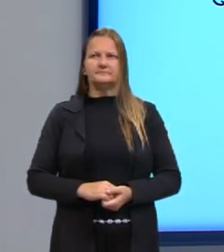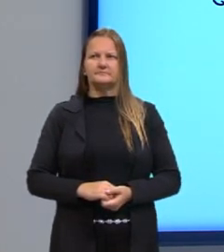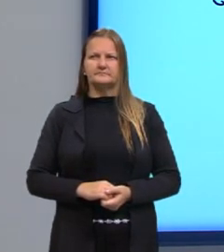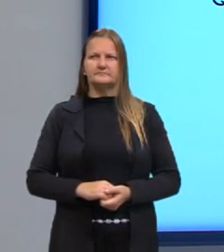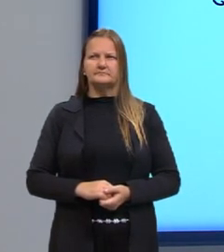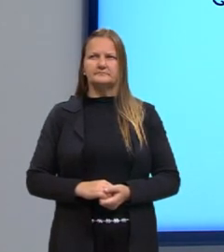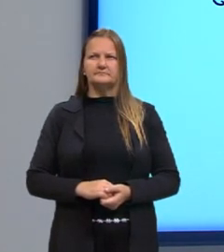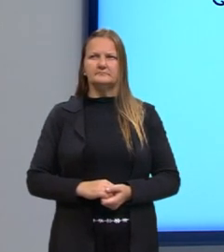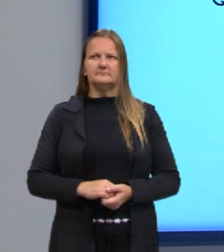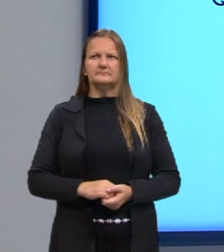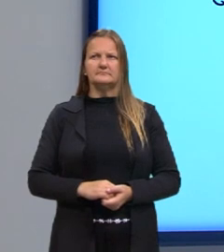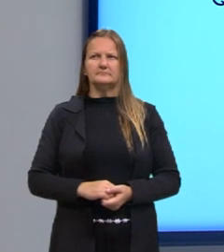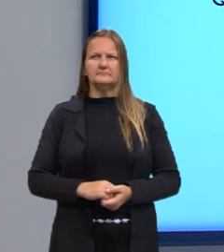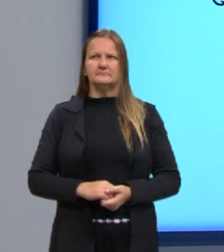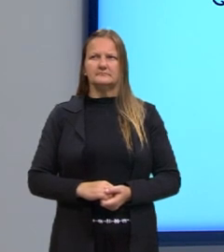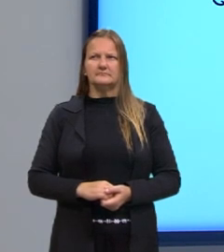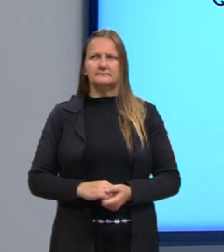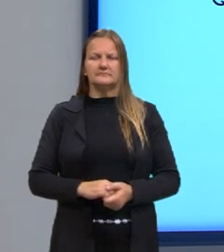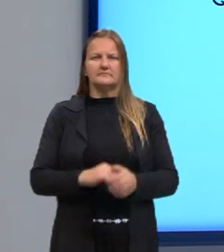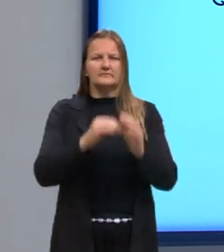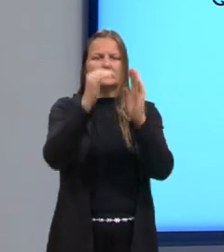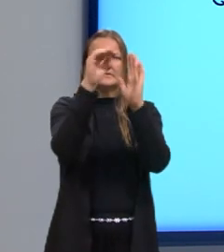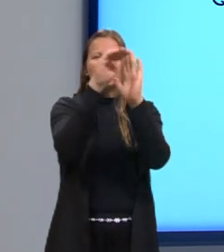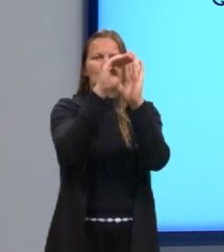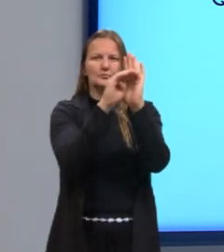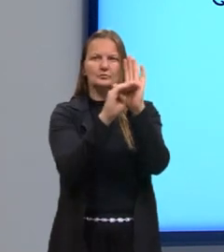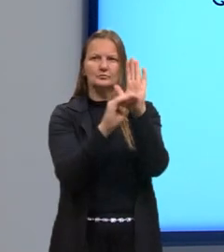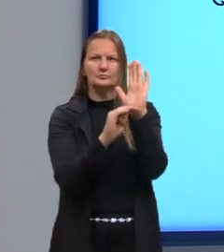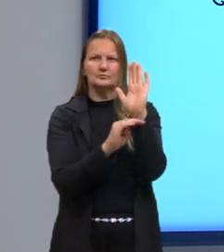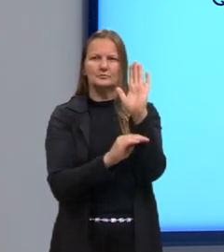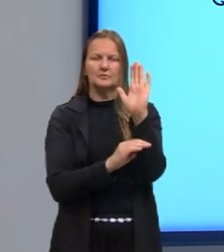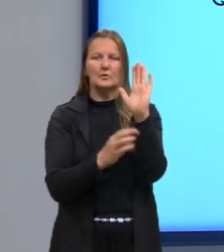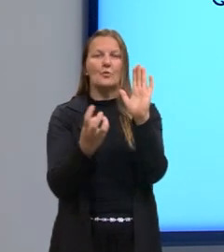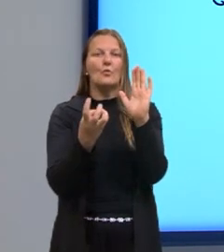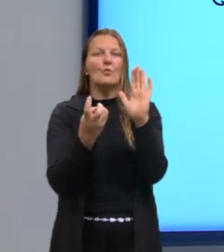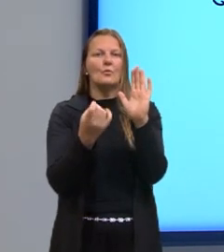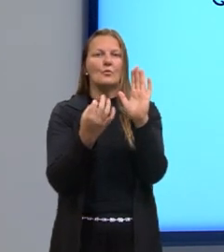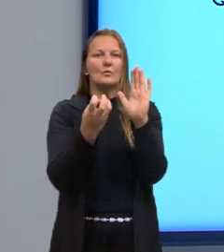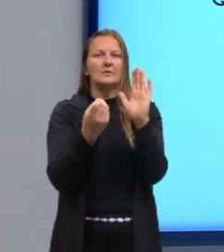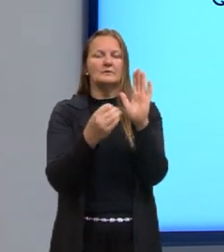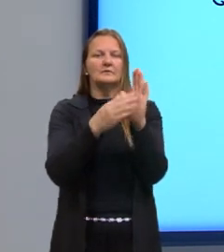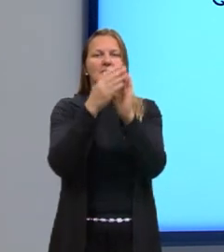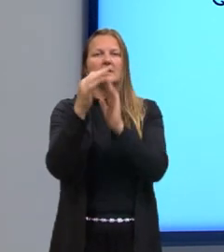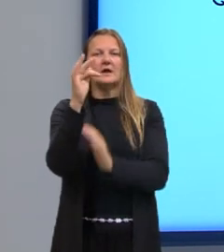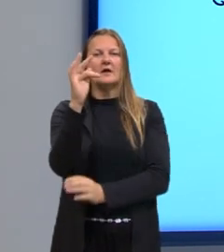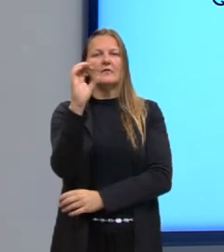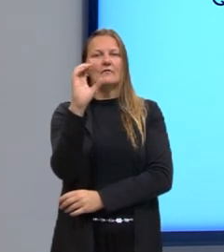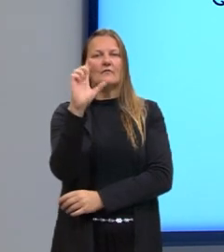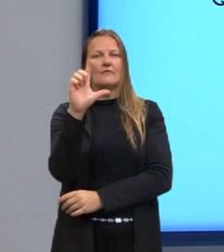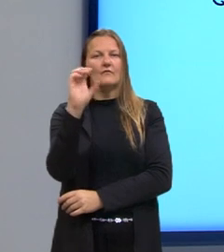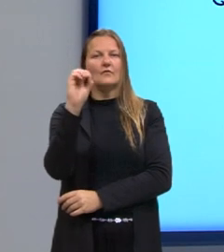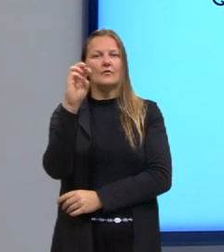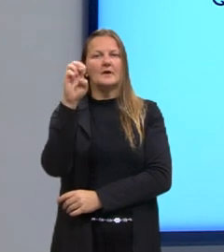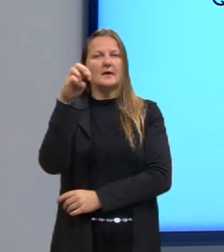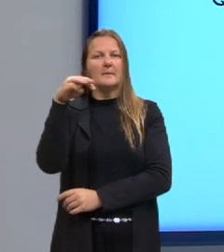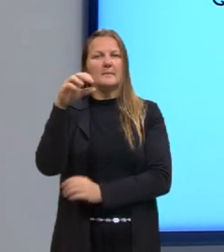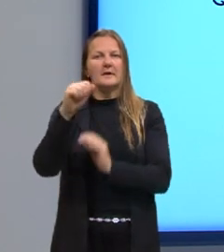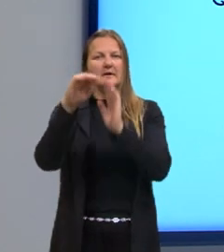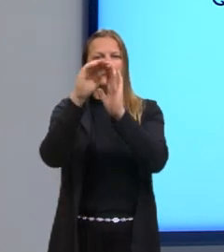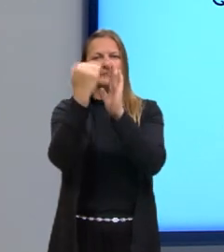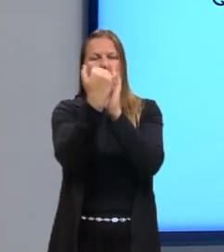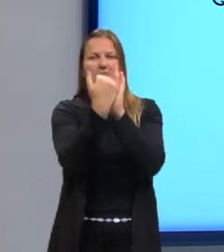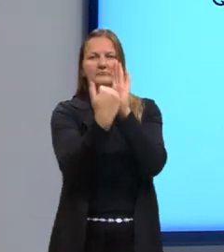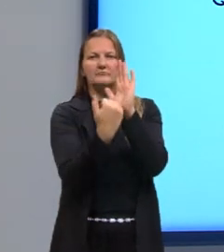Peridermis clerenquima, aqui, respectivamente, a sua quantidade. Floema e esclerenquima, aqui, respectivamente,